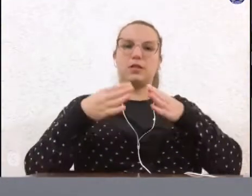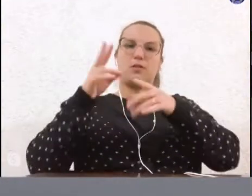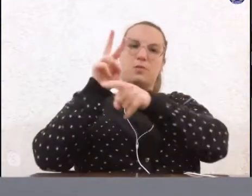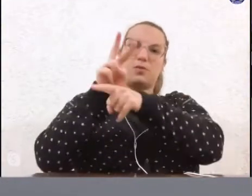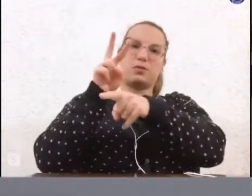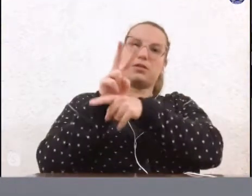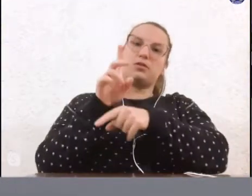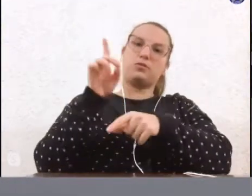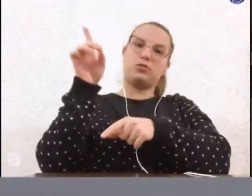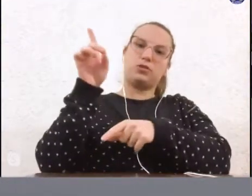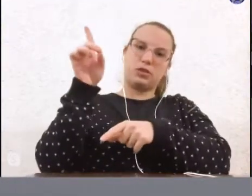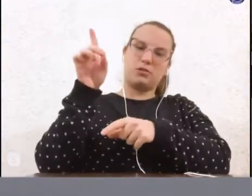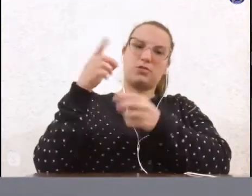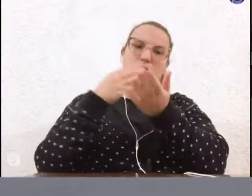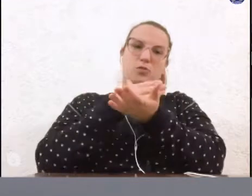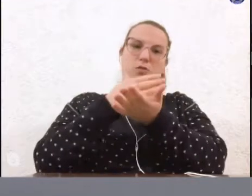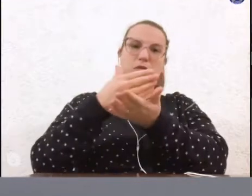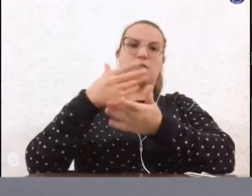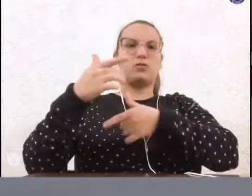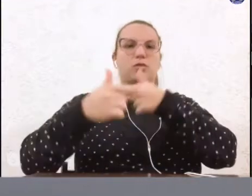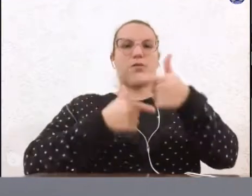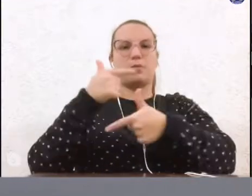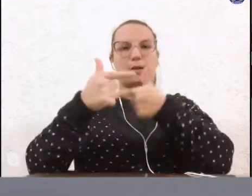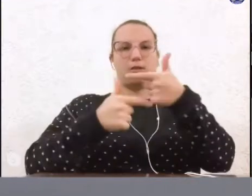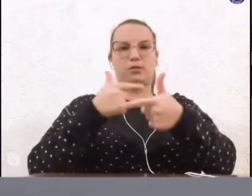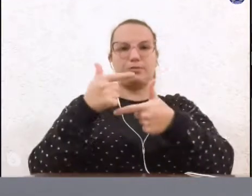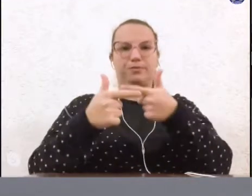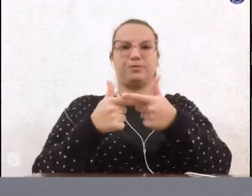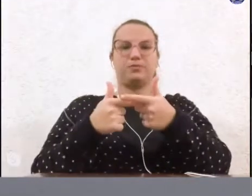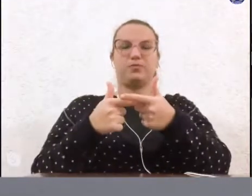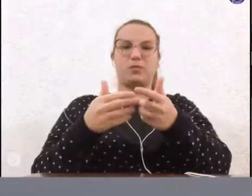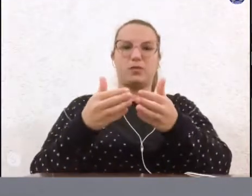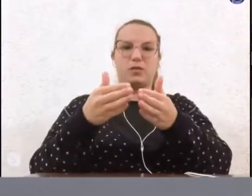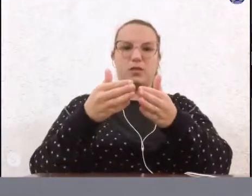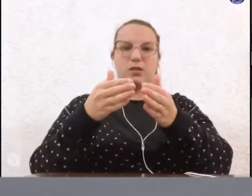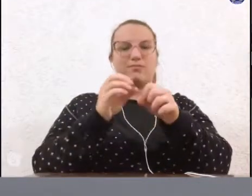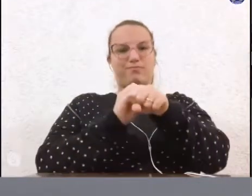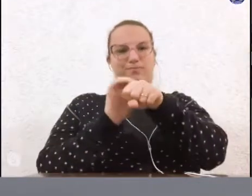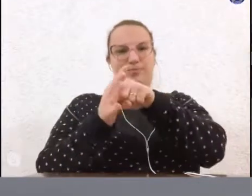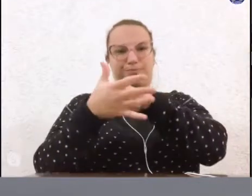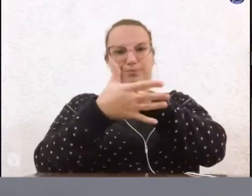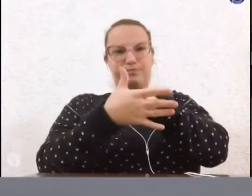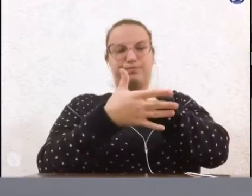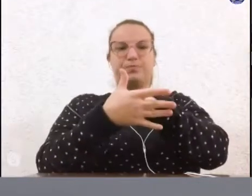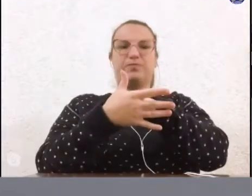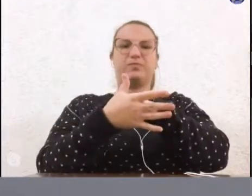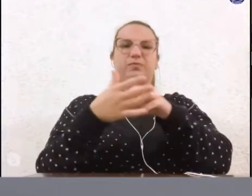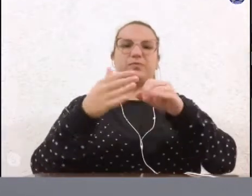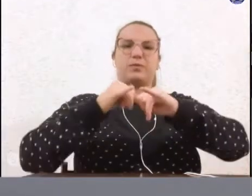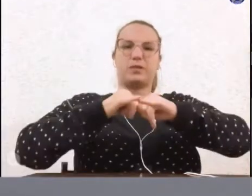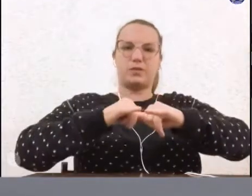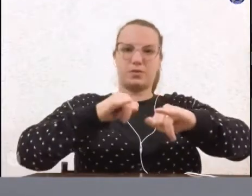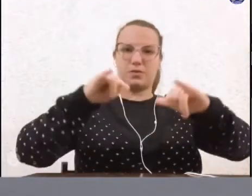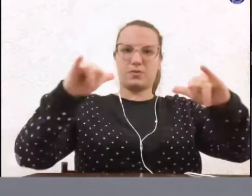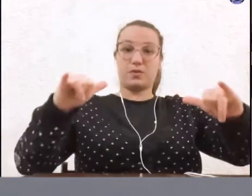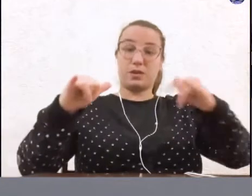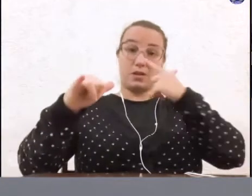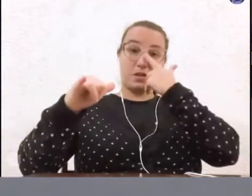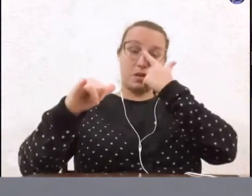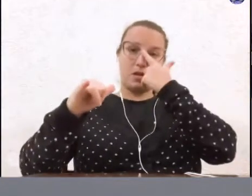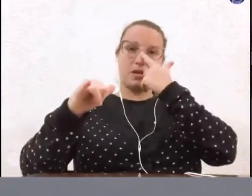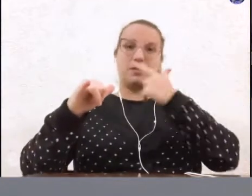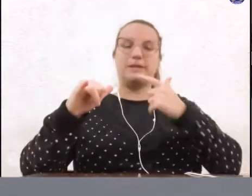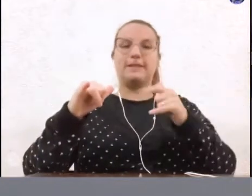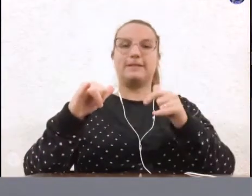Deus, iniciamos o nosso trabalho. Neste período de pandemia, ressalta a necessidade de procedermos